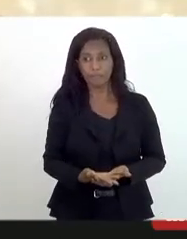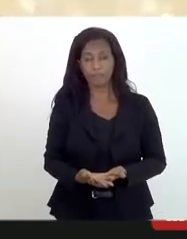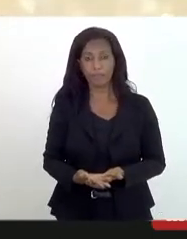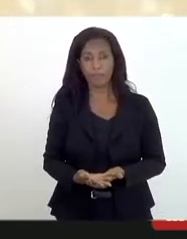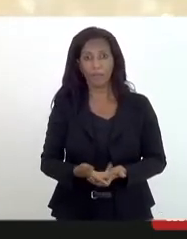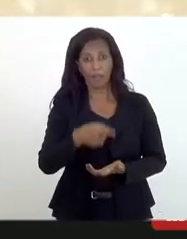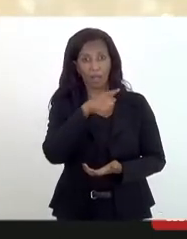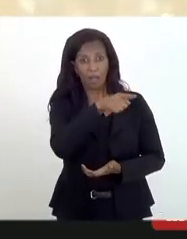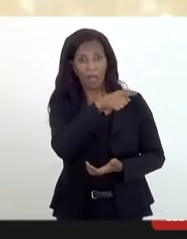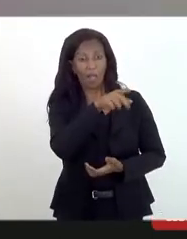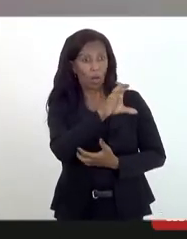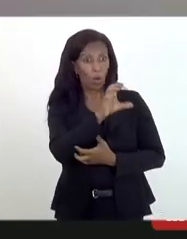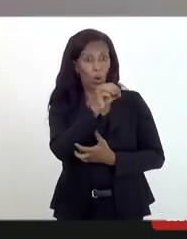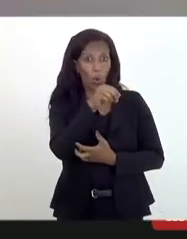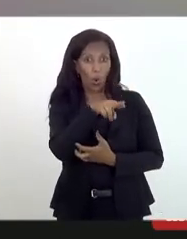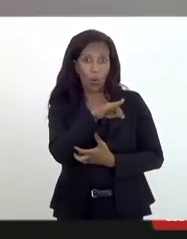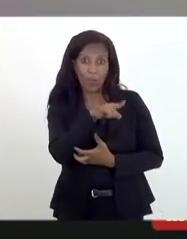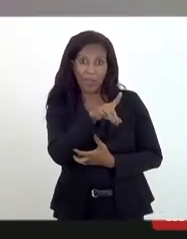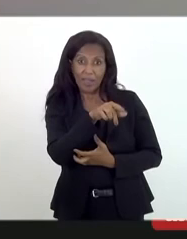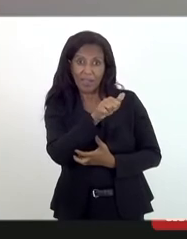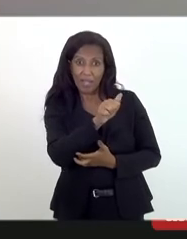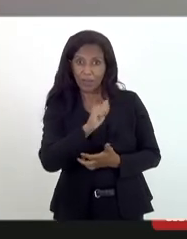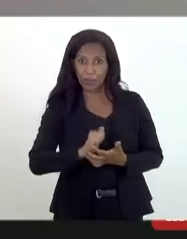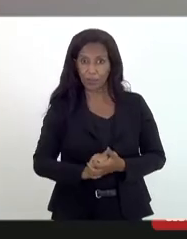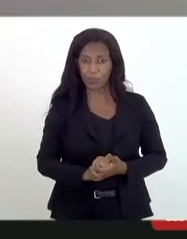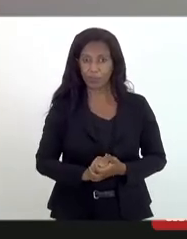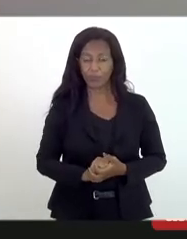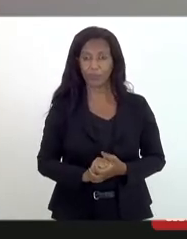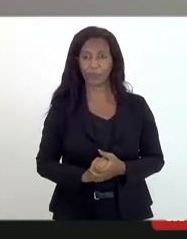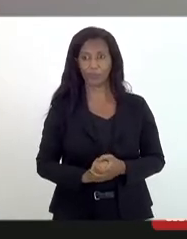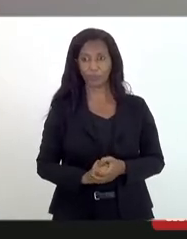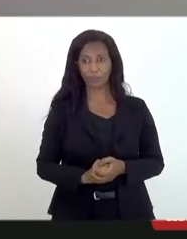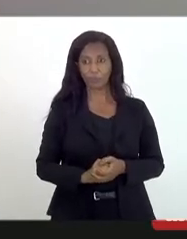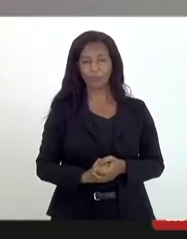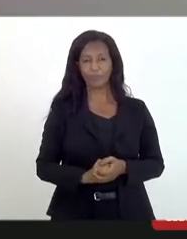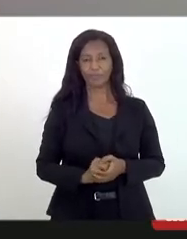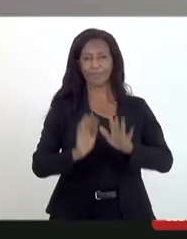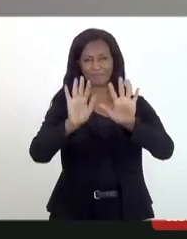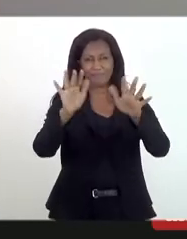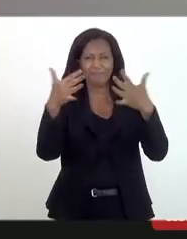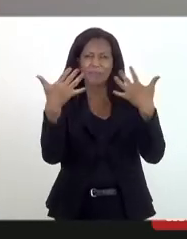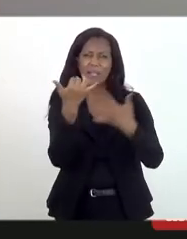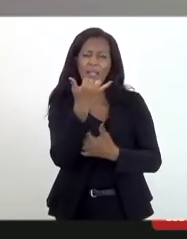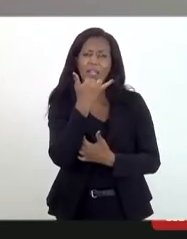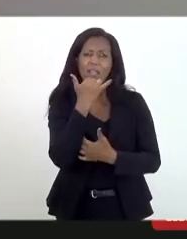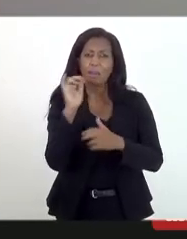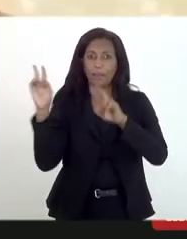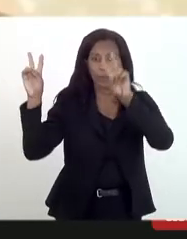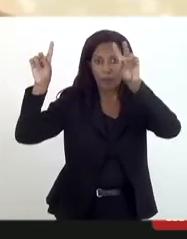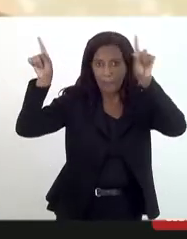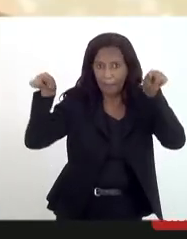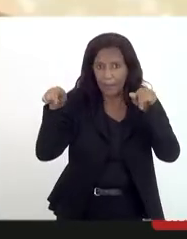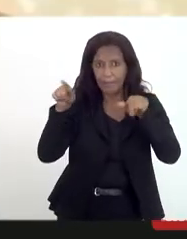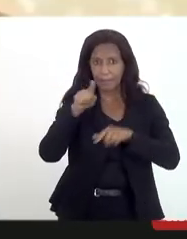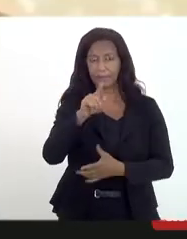condenado, né? É sobre isso que eu queria chamar a atenção, deputado, perdoe pelo parênteses, não, não. Mas no relatório